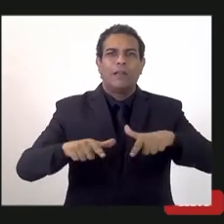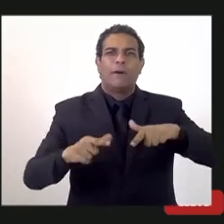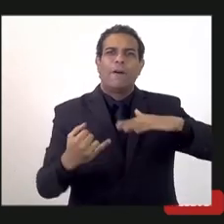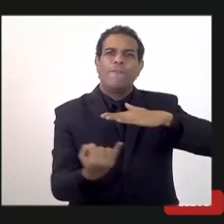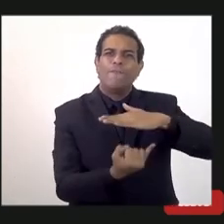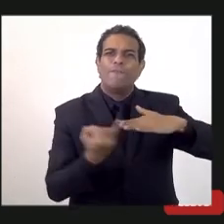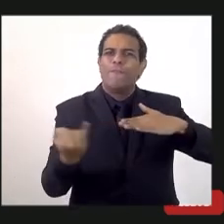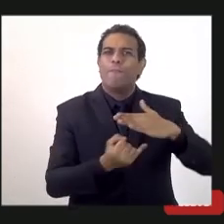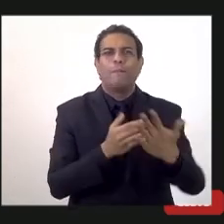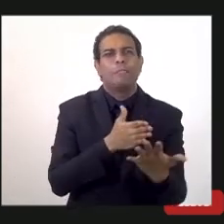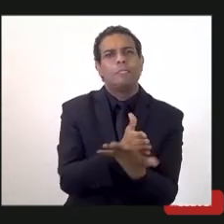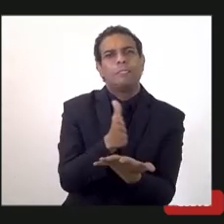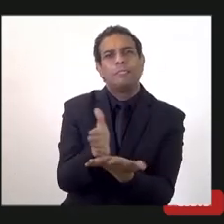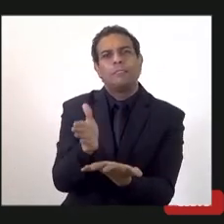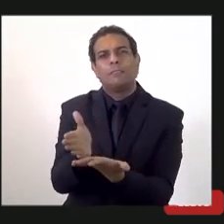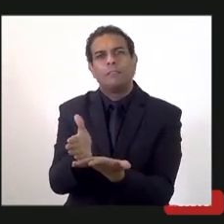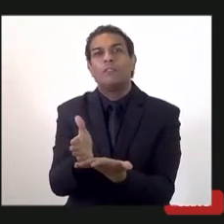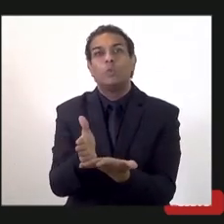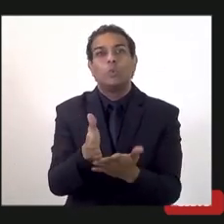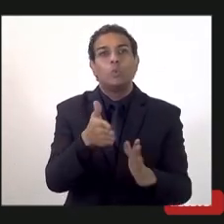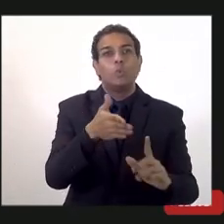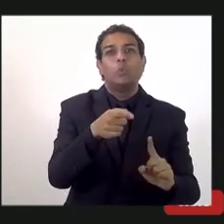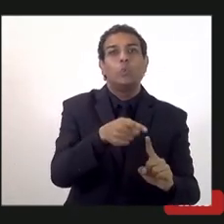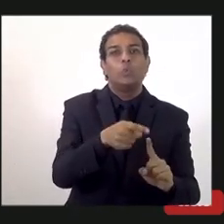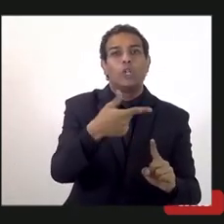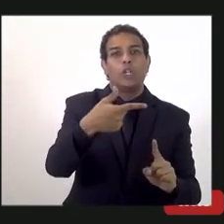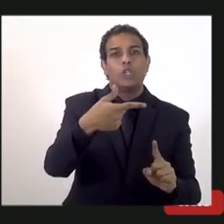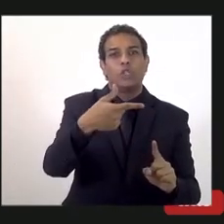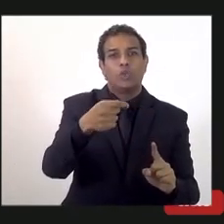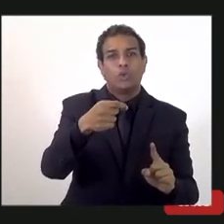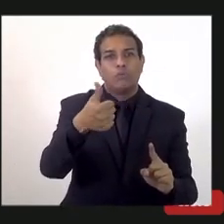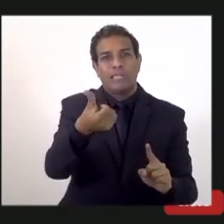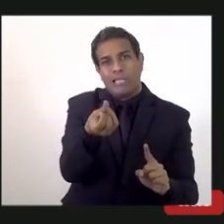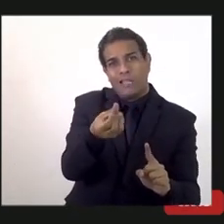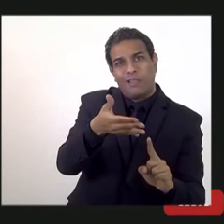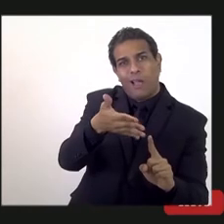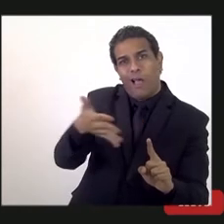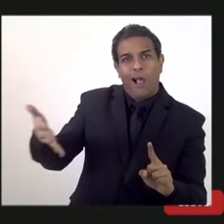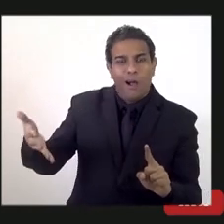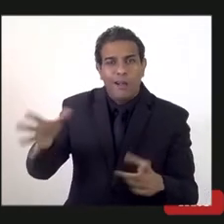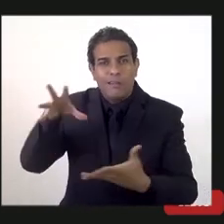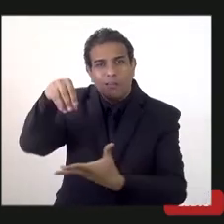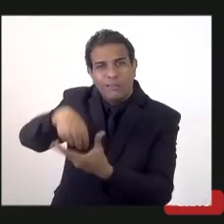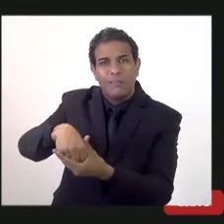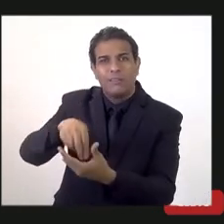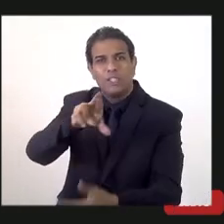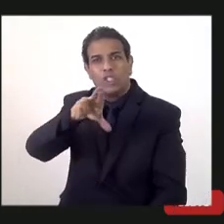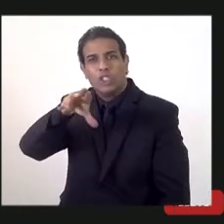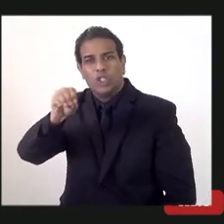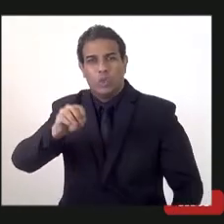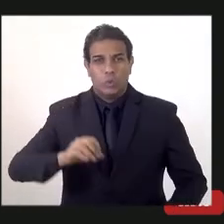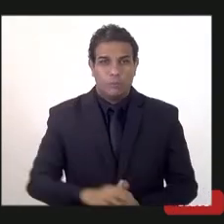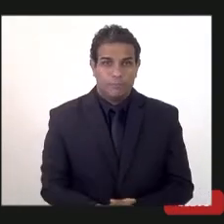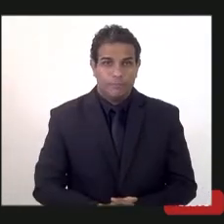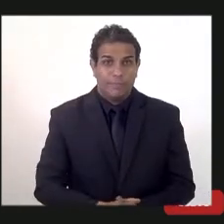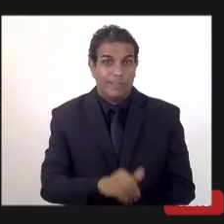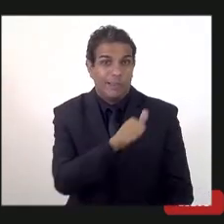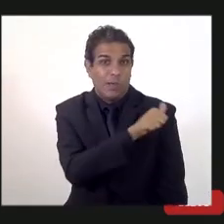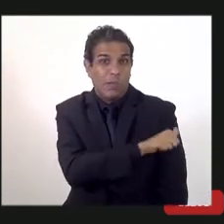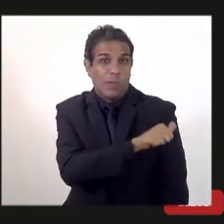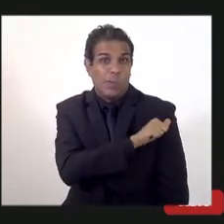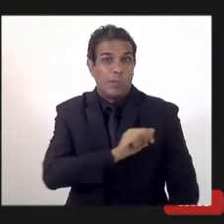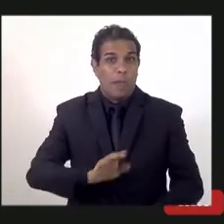primeiro trimestre de 2016 até o primeiro trimestre de 2021, da informalidade do Estado crescendo seis vezes mais